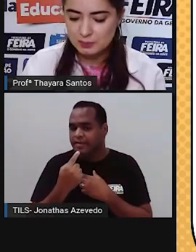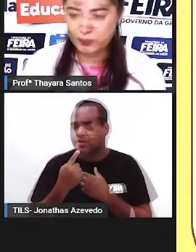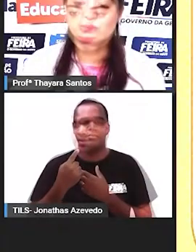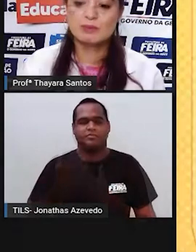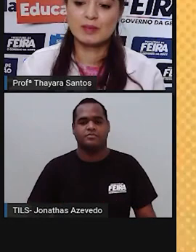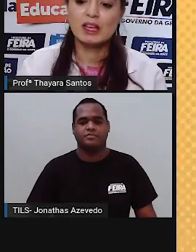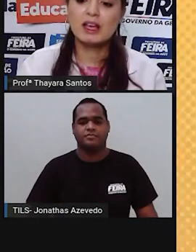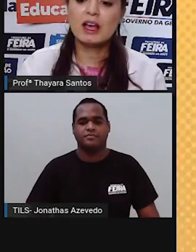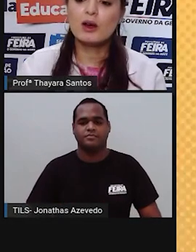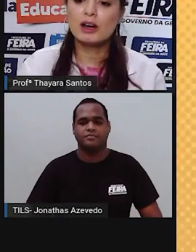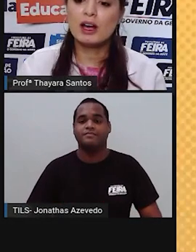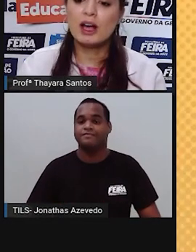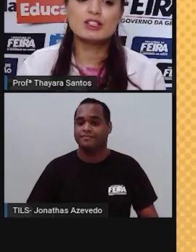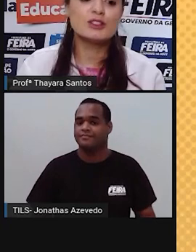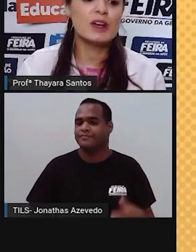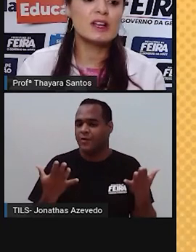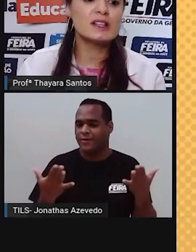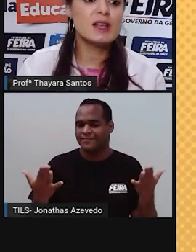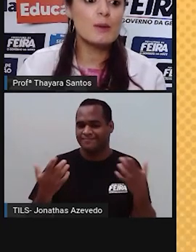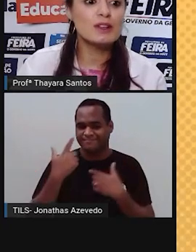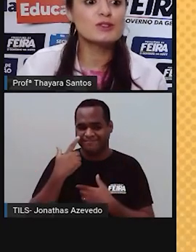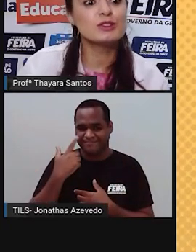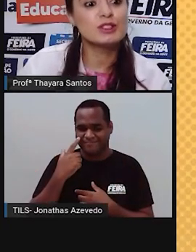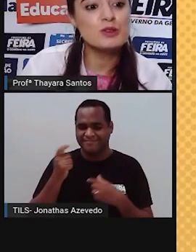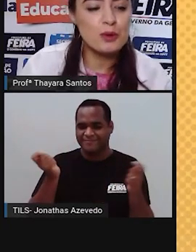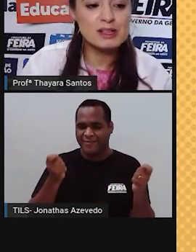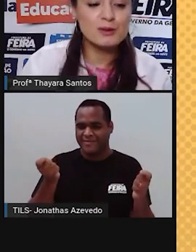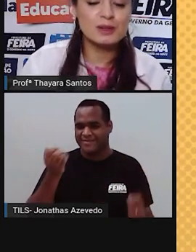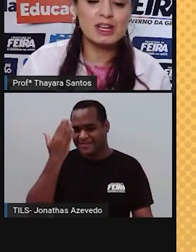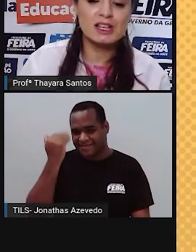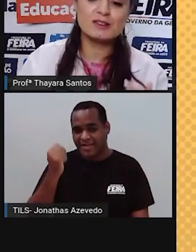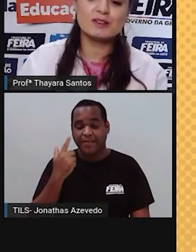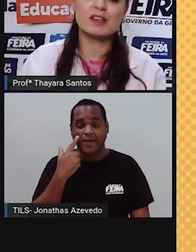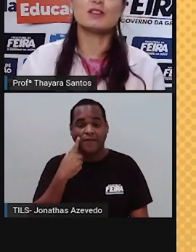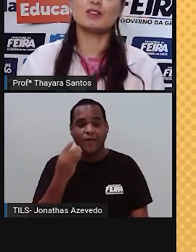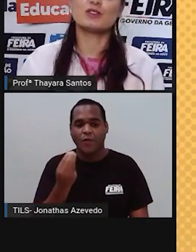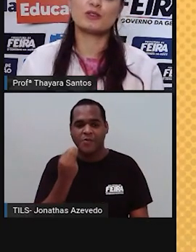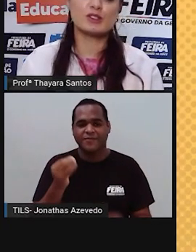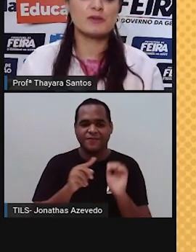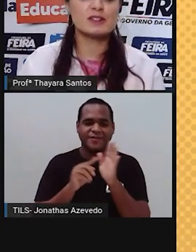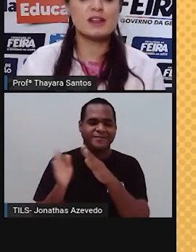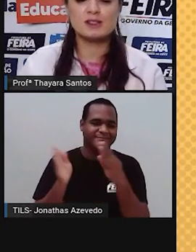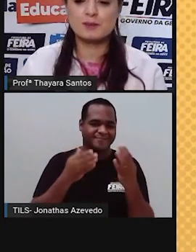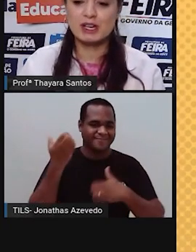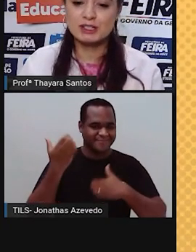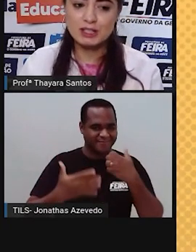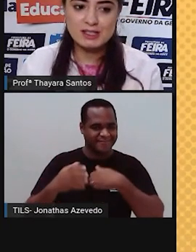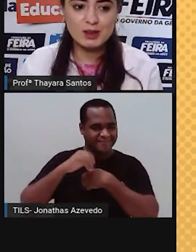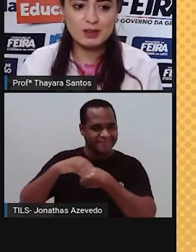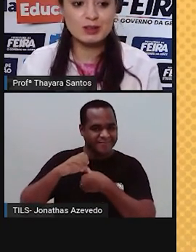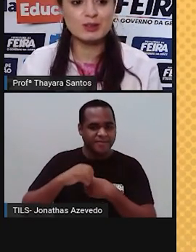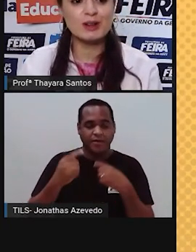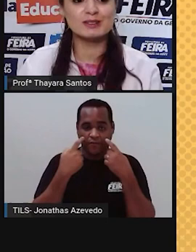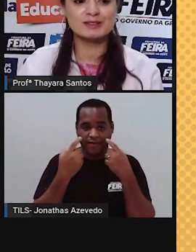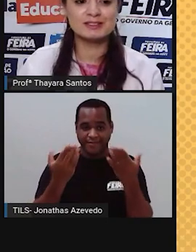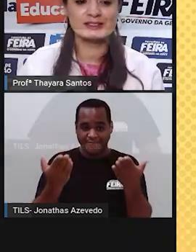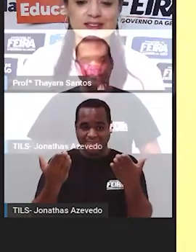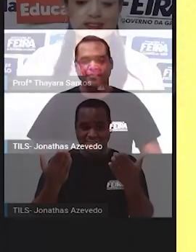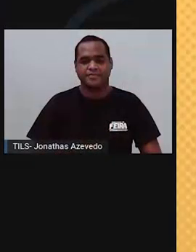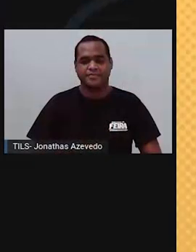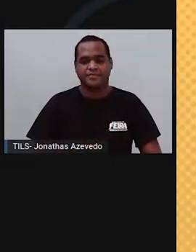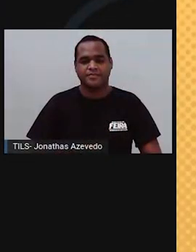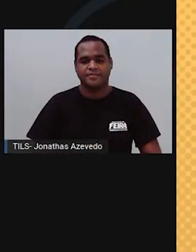língua. E agora, a gente vai saber justamente um pouco mais sobre isso nesse vídeo que eu trouxe para vocês. Preste atenção aí do outro lado.